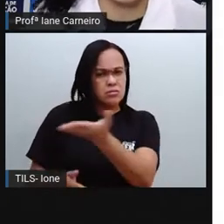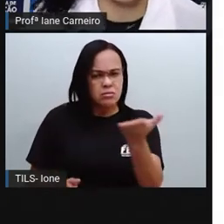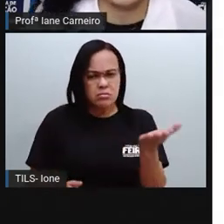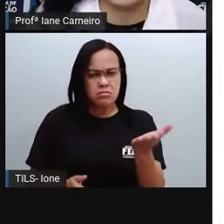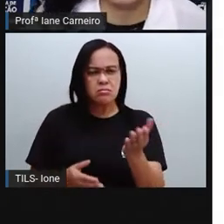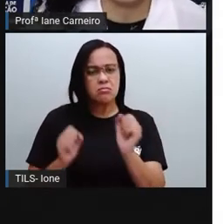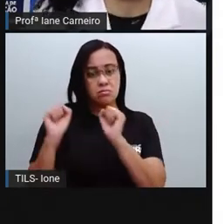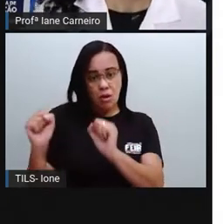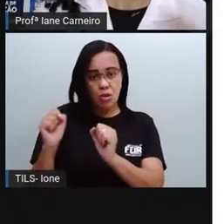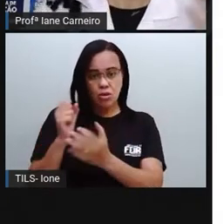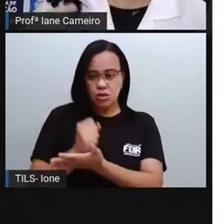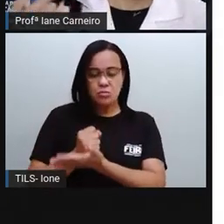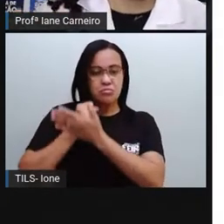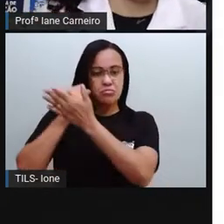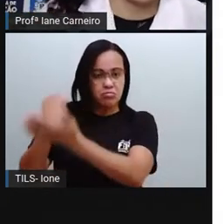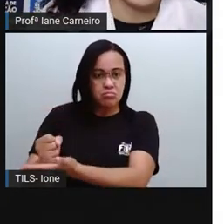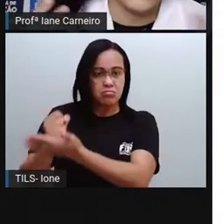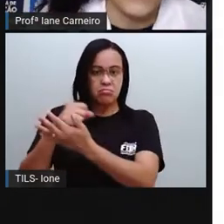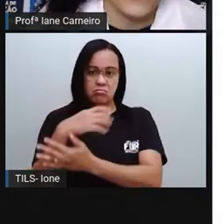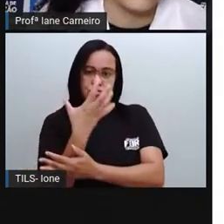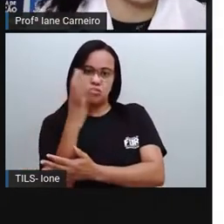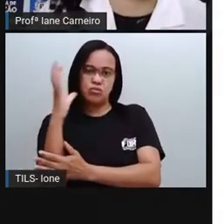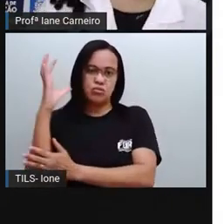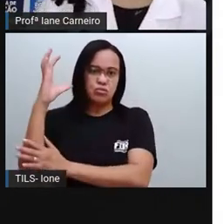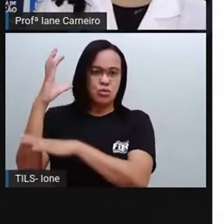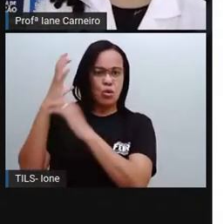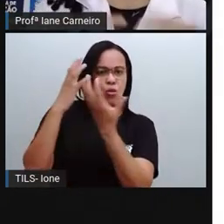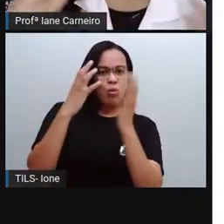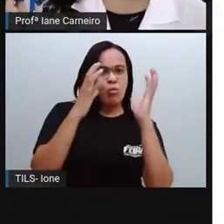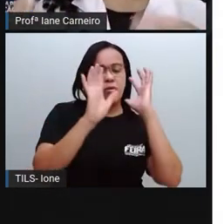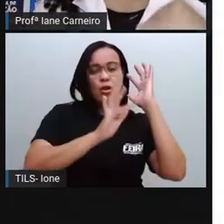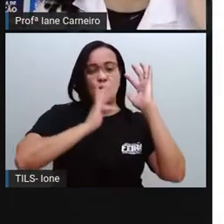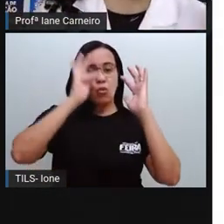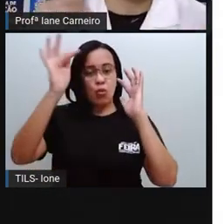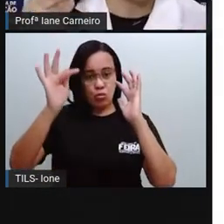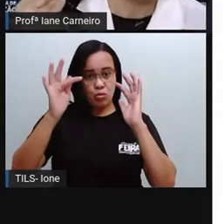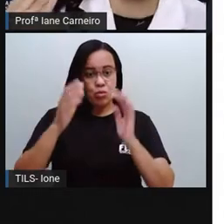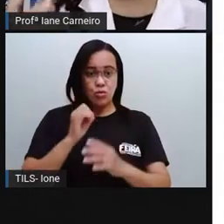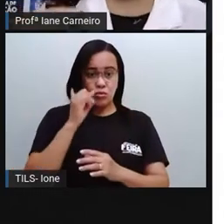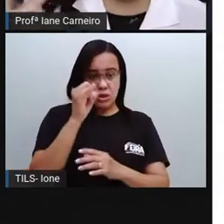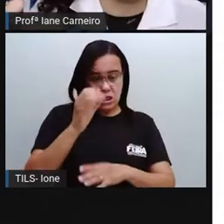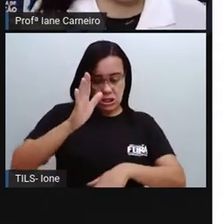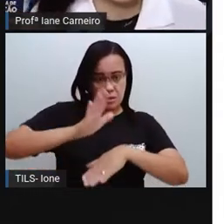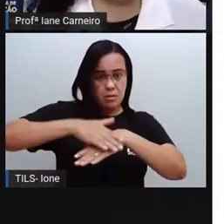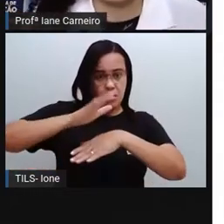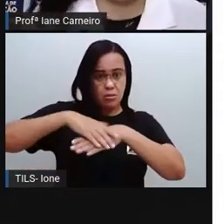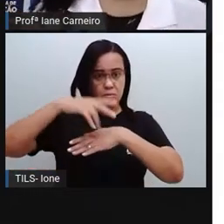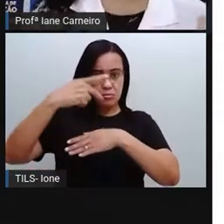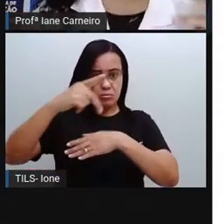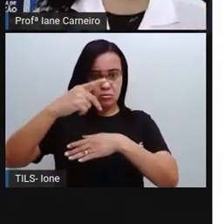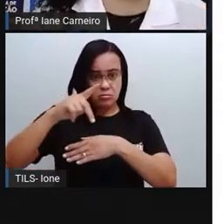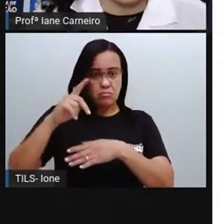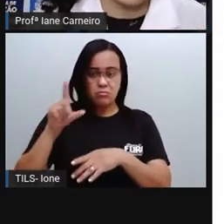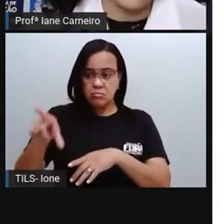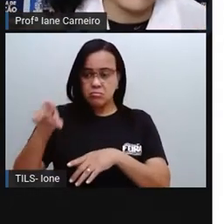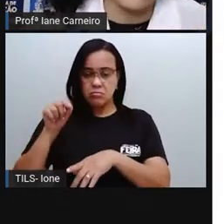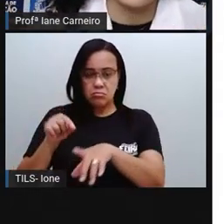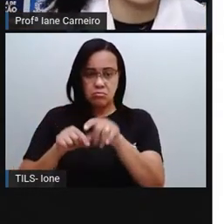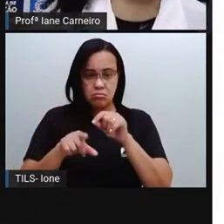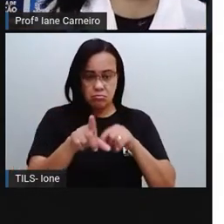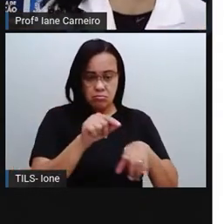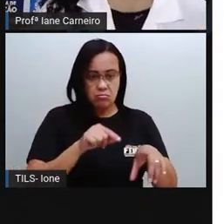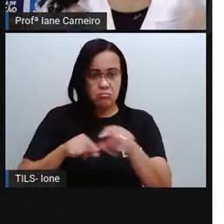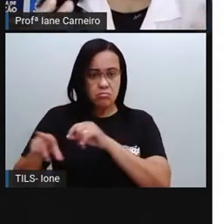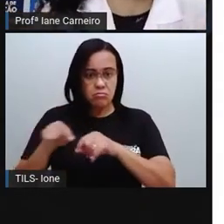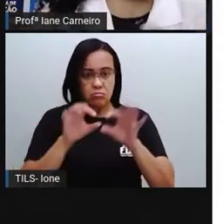coleta seletiva. Mas, se por acaso, né? Acontecer de você, sem querer, jogar algum plástico no